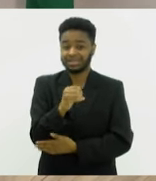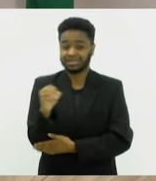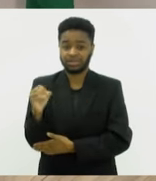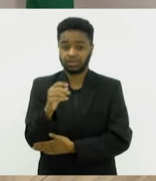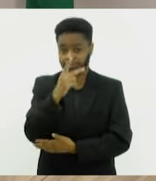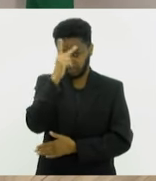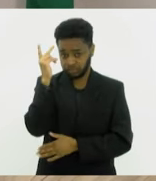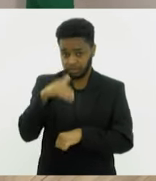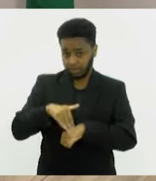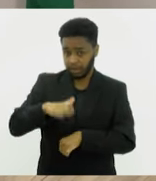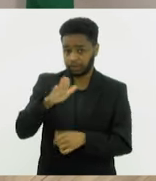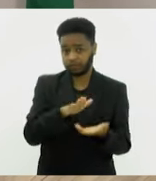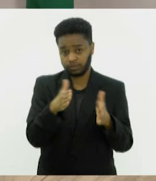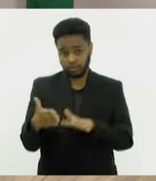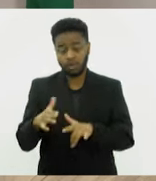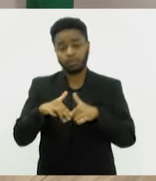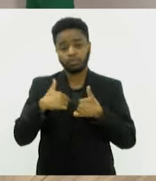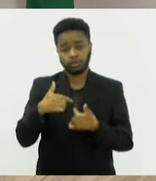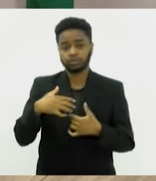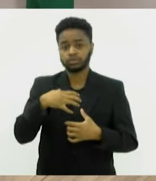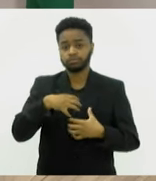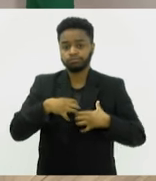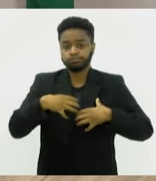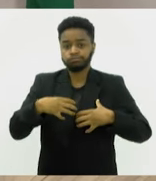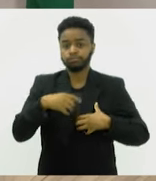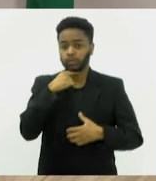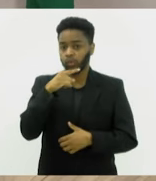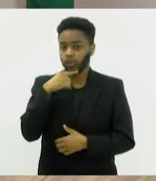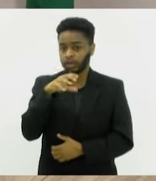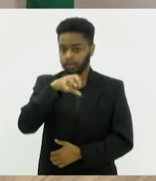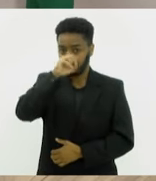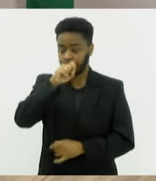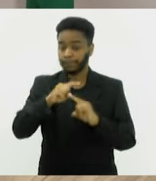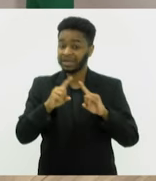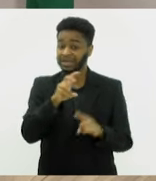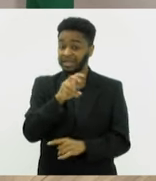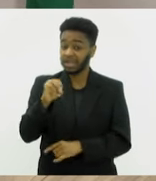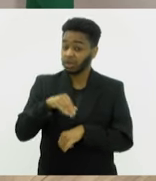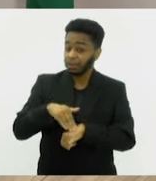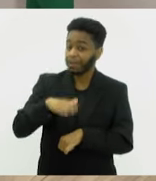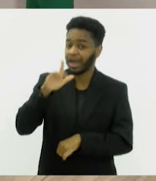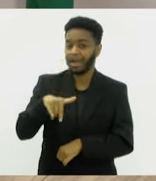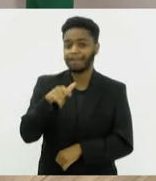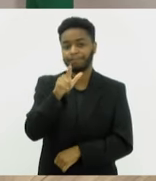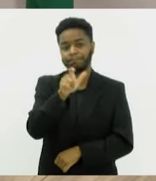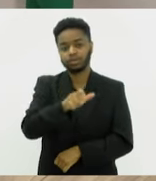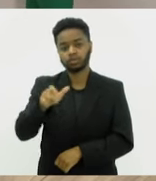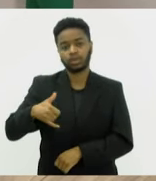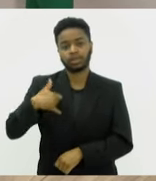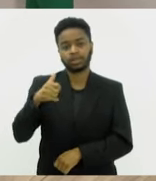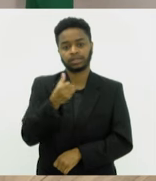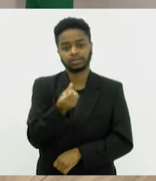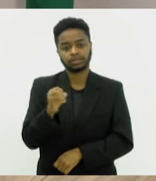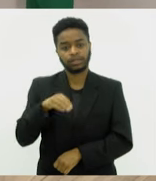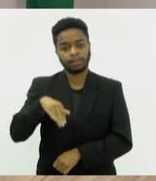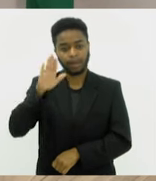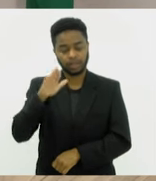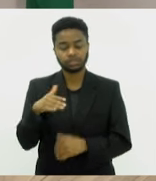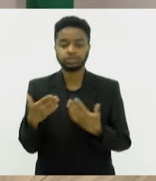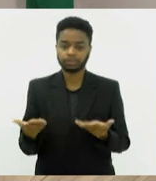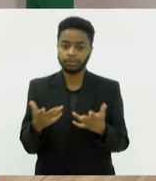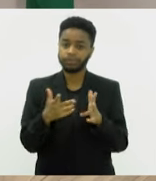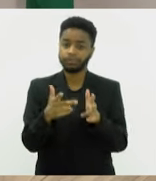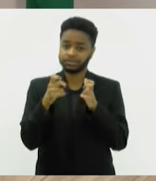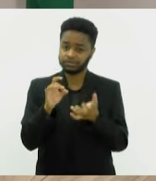síndrome respiratória aguda grave, dentre os quais mais de 500 são de idosos, pessoas de mais de 60 anos. Ver o quão é